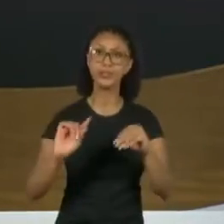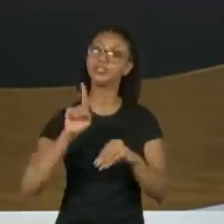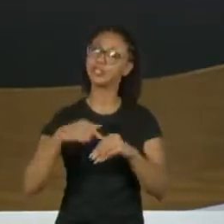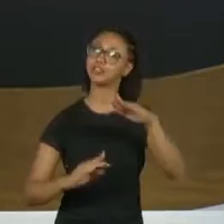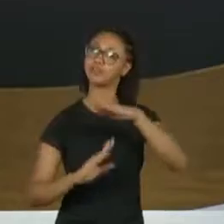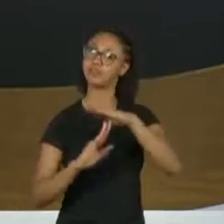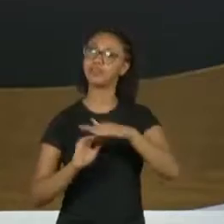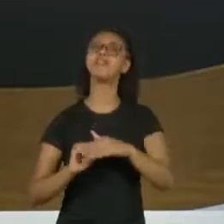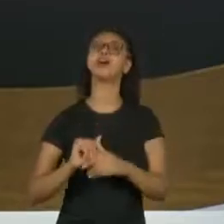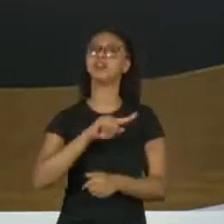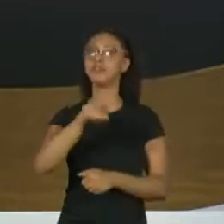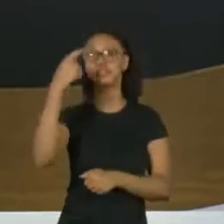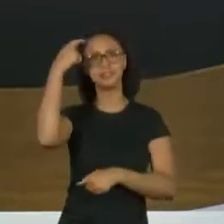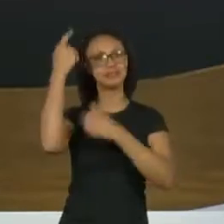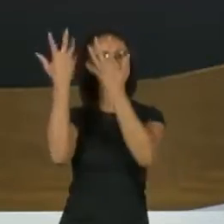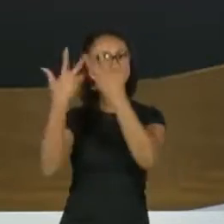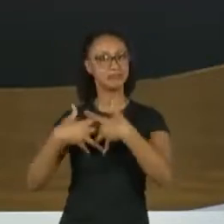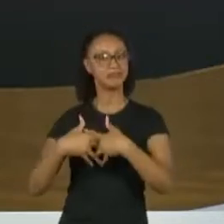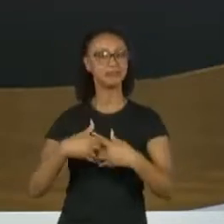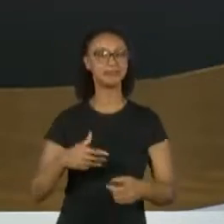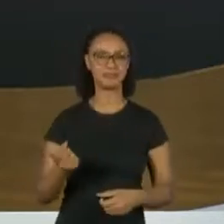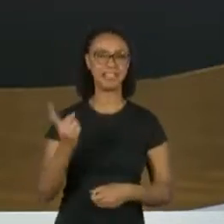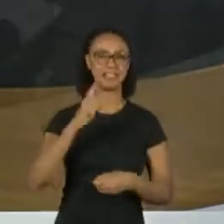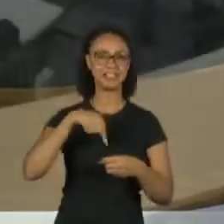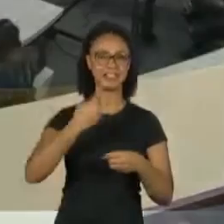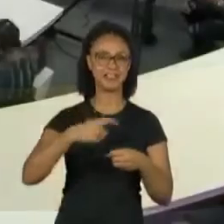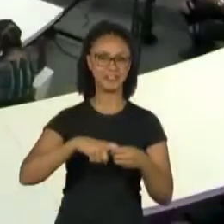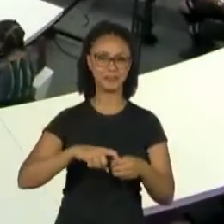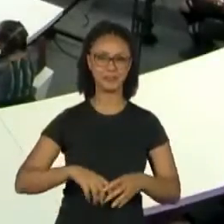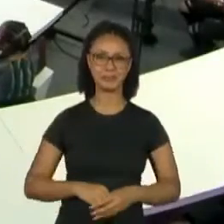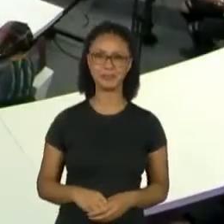vai para o intervalo, todo mundo pensando aí nessa tarefa. Já voltamos.